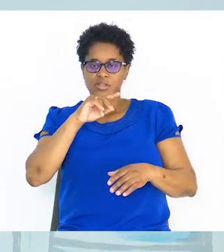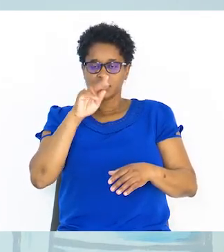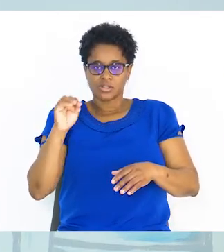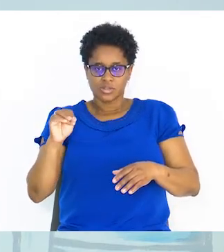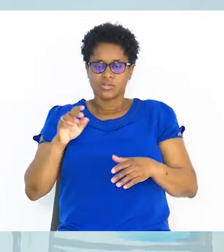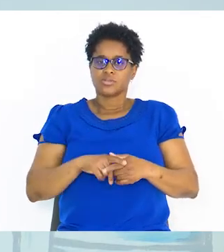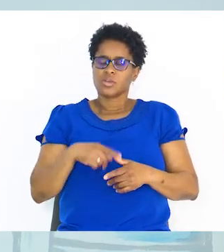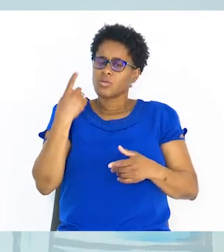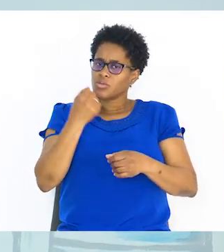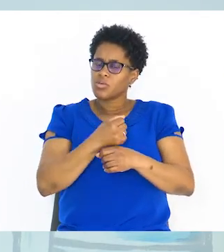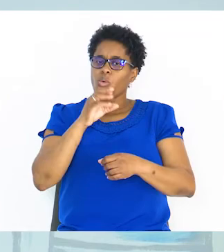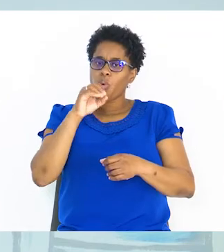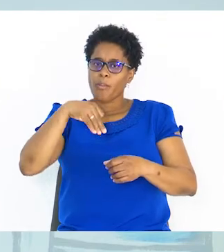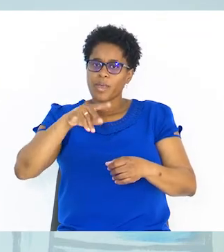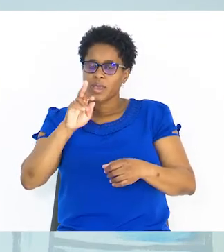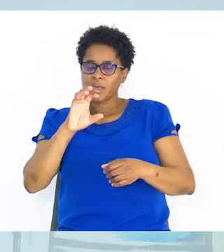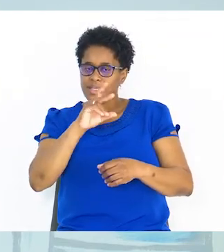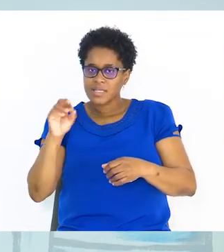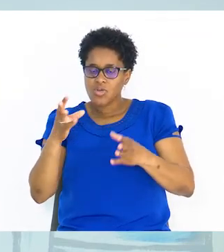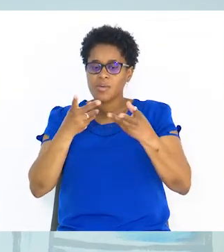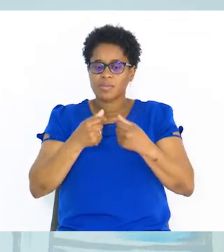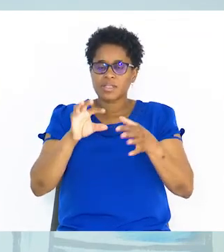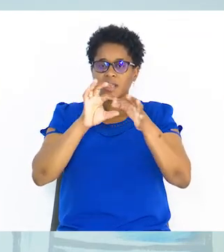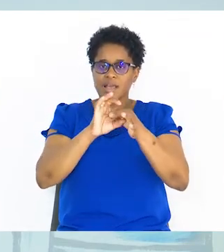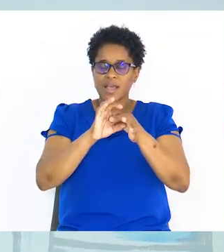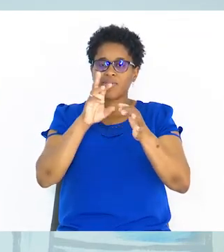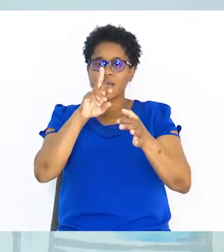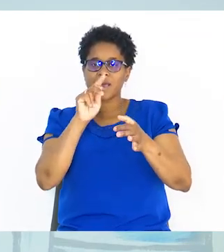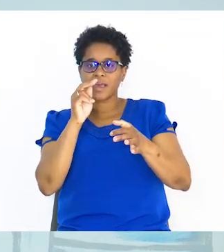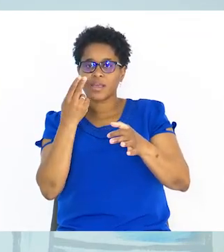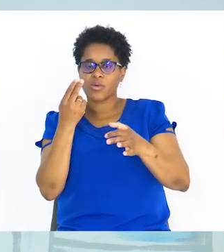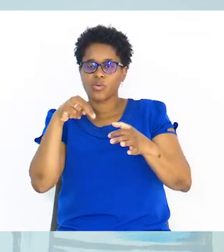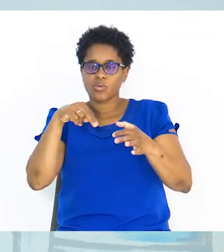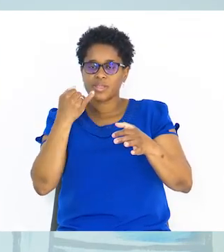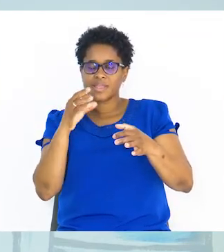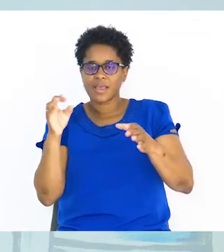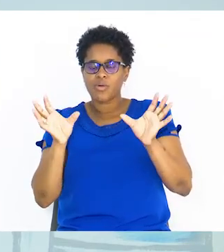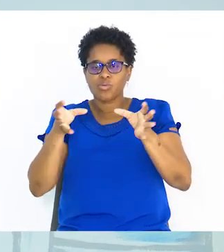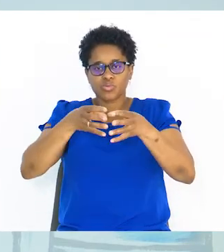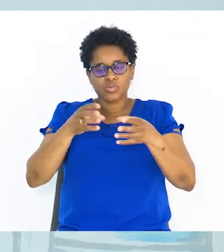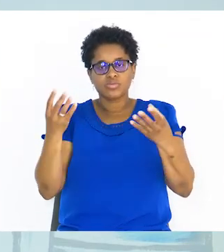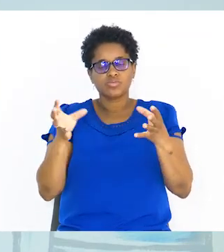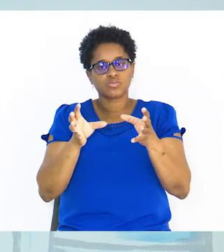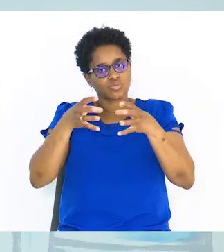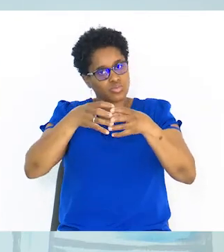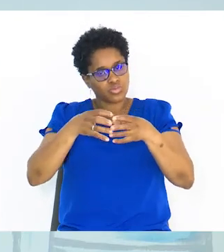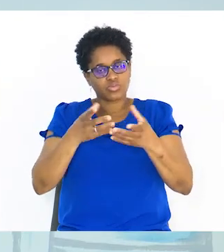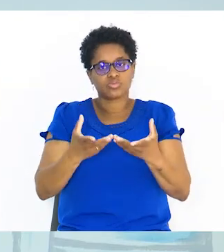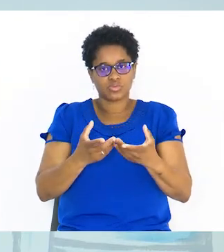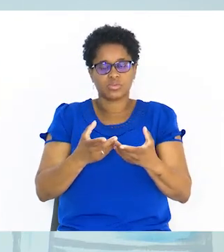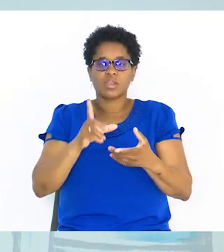condições é uma operação na matemática que está ligada à reunião dos conjuntos.